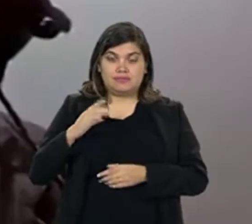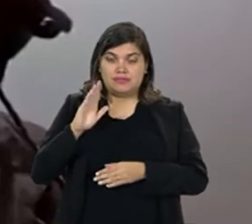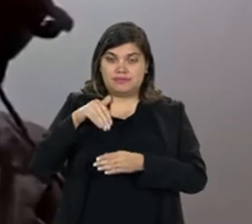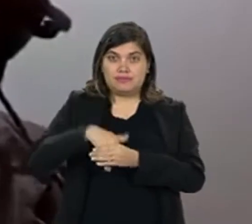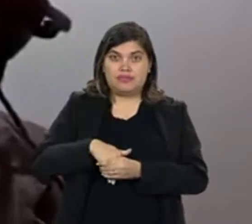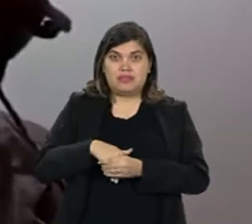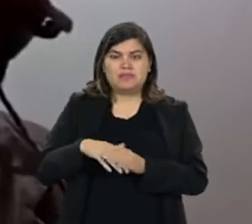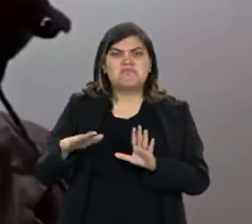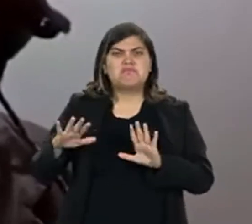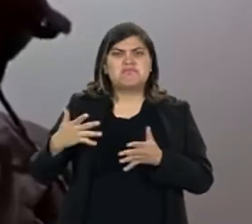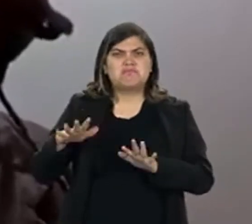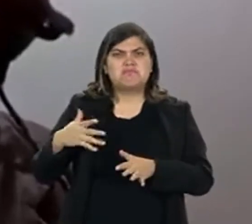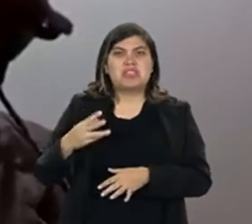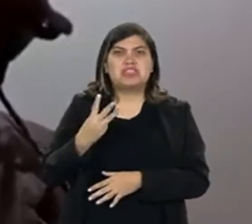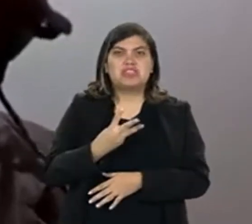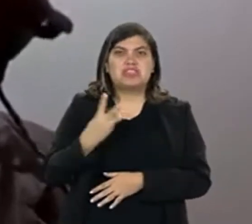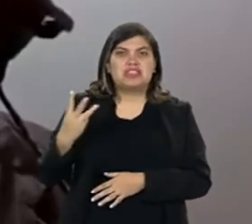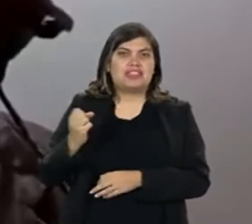mesário